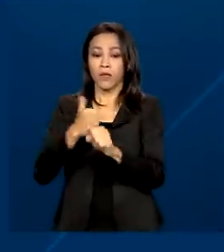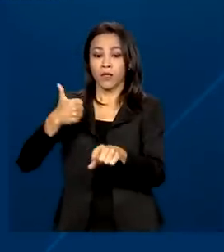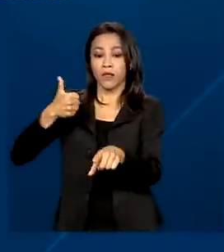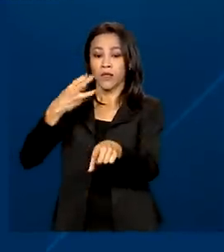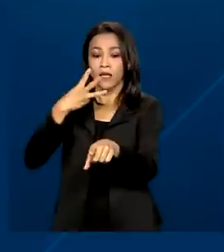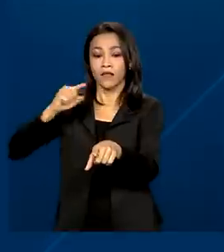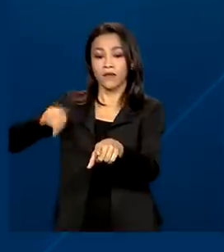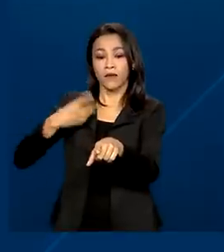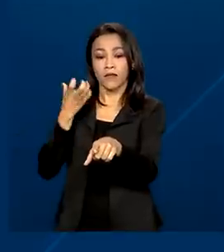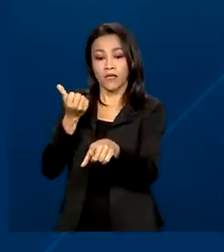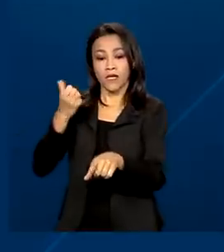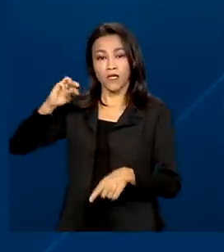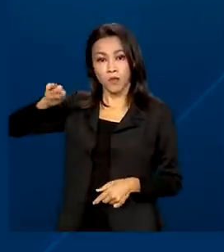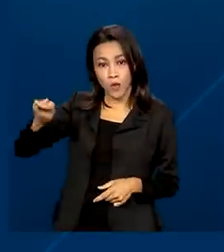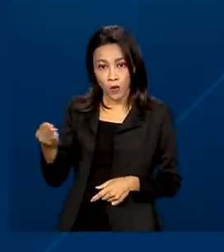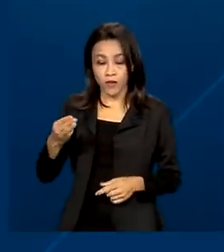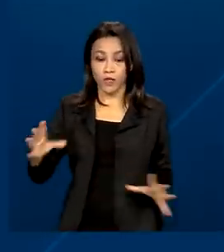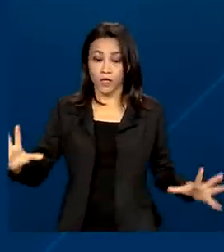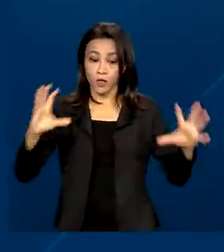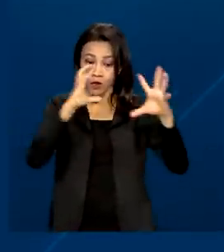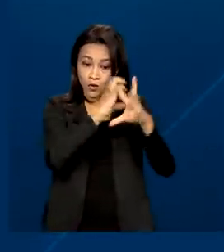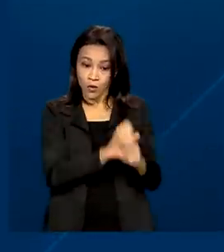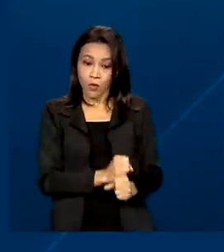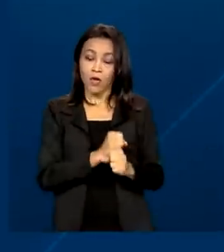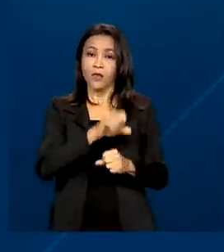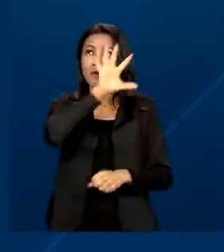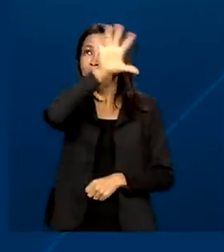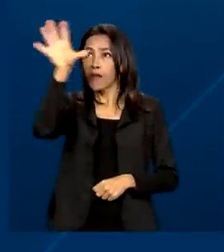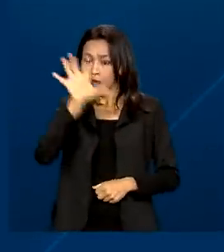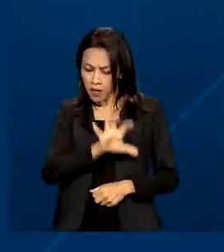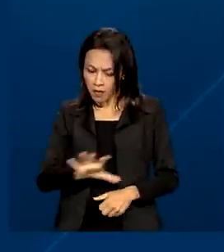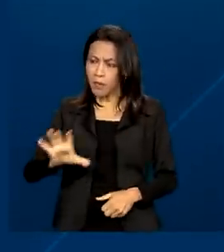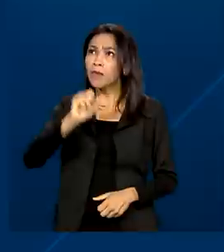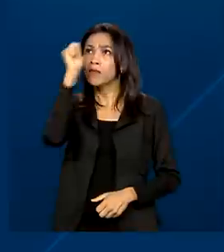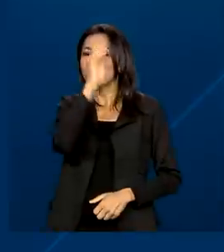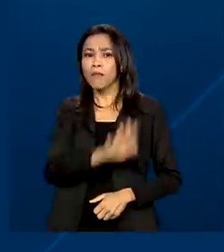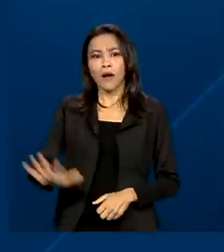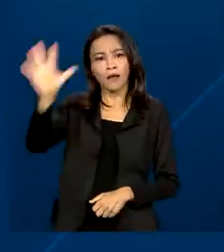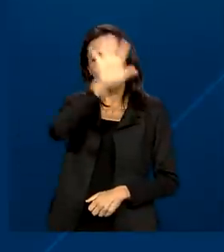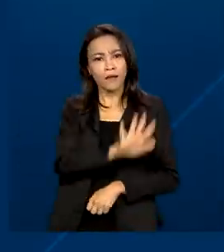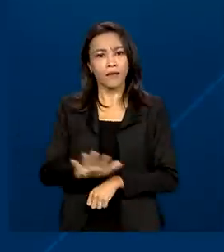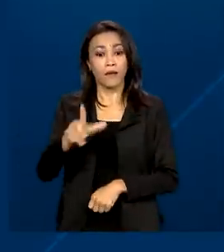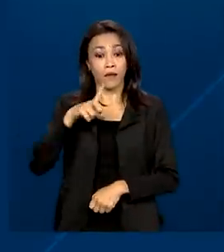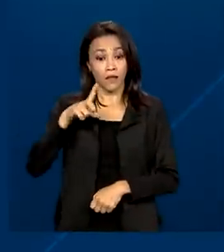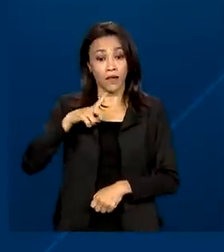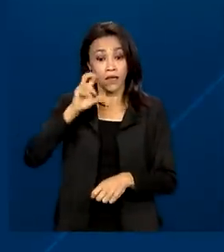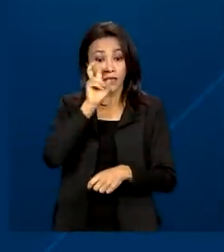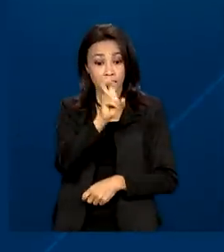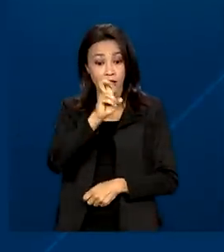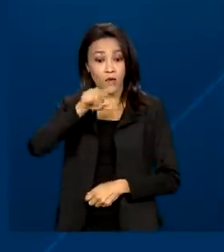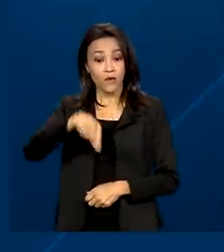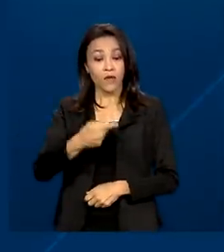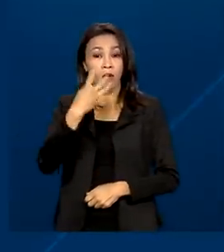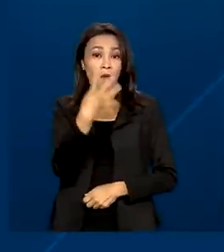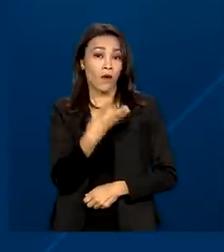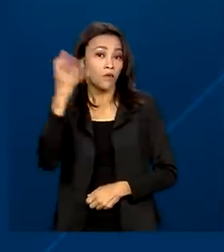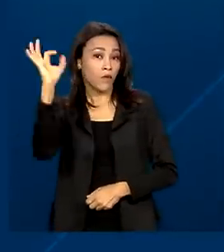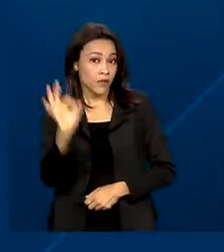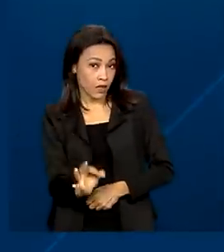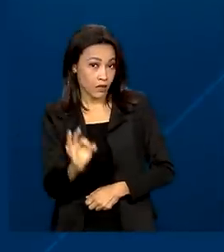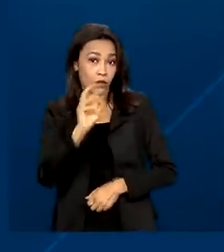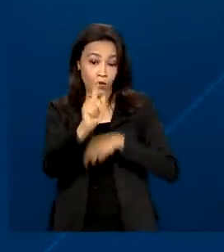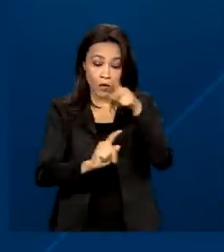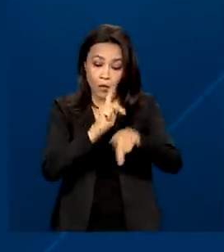milhões. Somadas todas as regiões, o Brasil conta com 5,4% da população